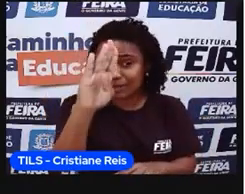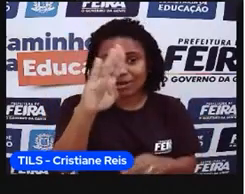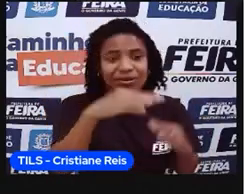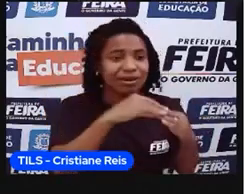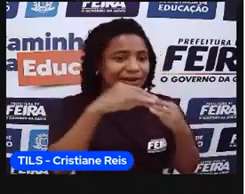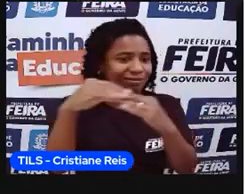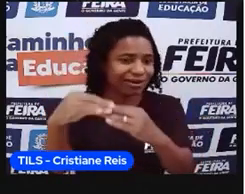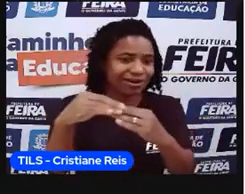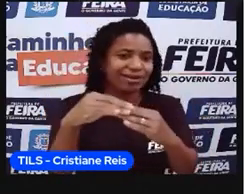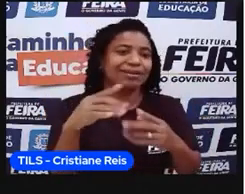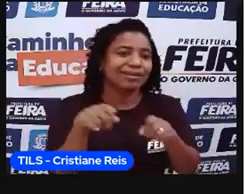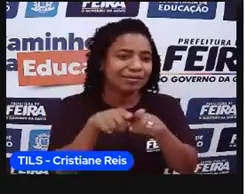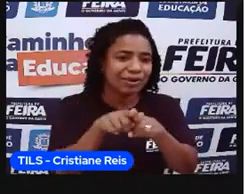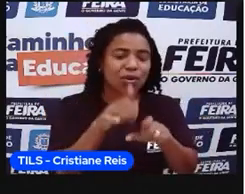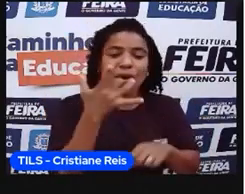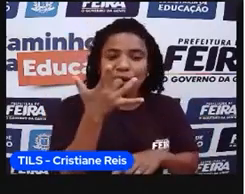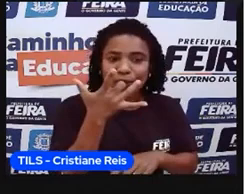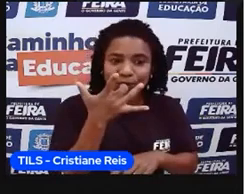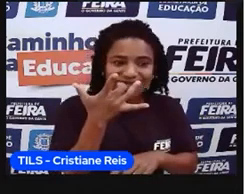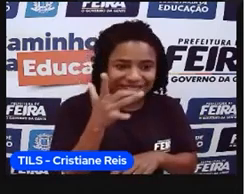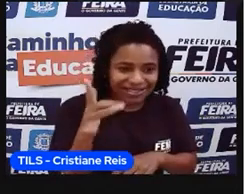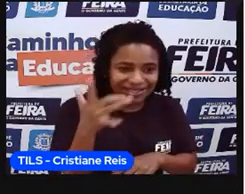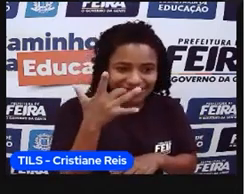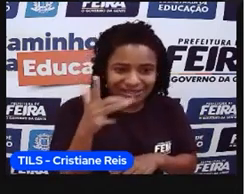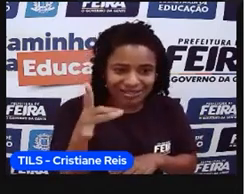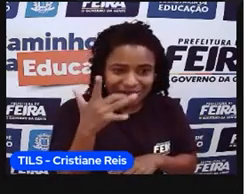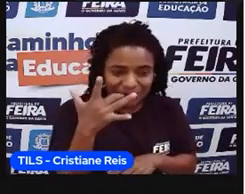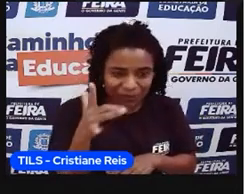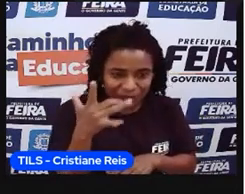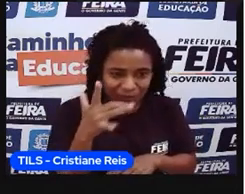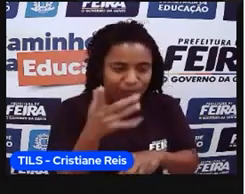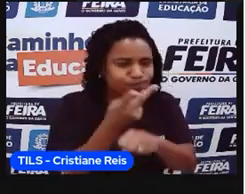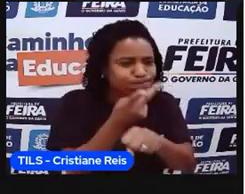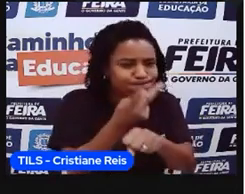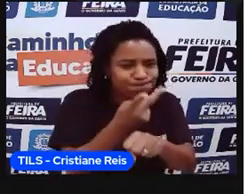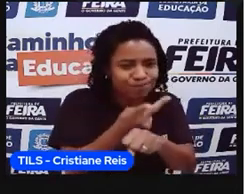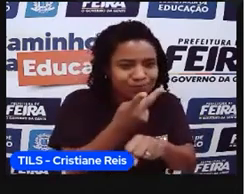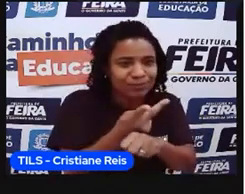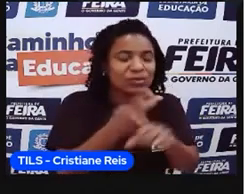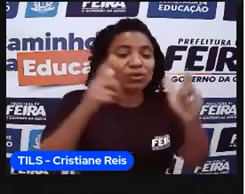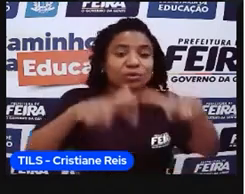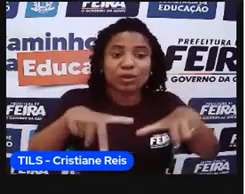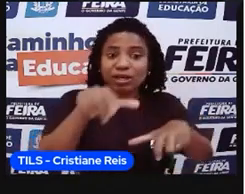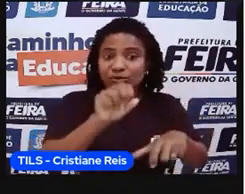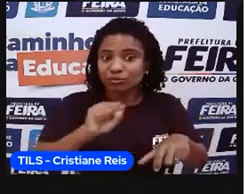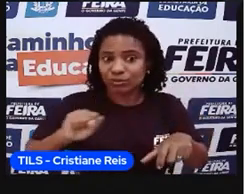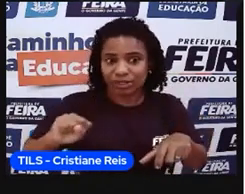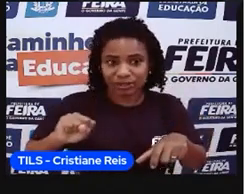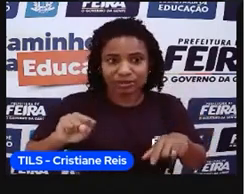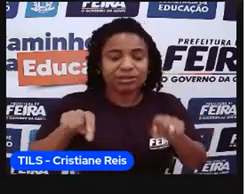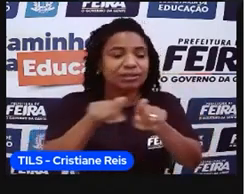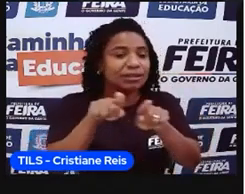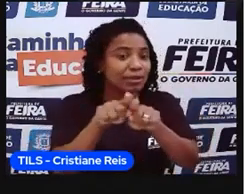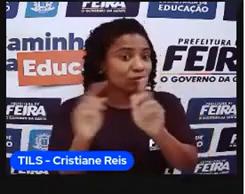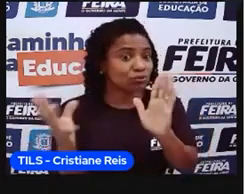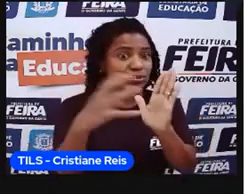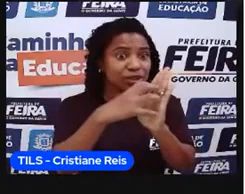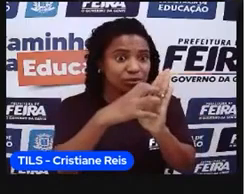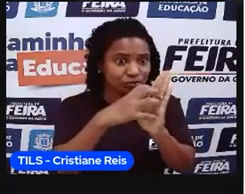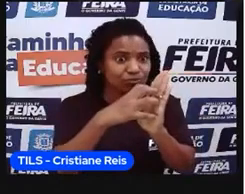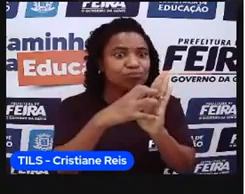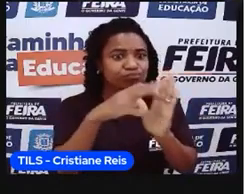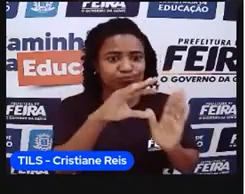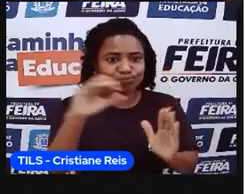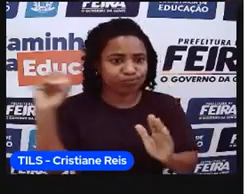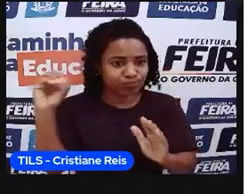mineração, que foi outro momento de interiorização, só que agora, dessa vez, já era a região sudeste e a região centro-oeste, considerada